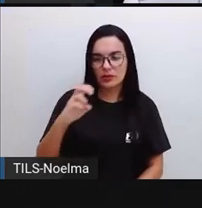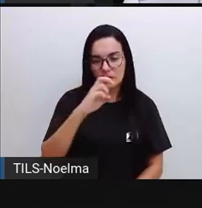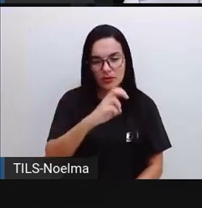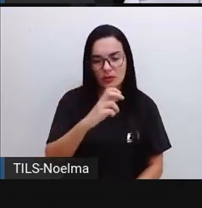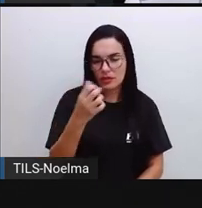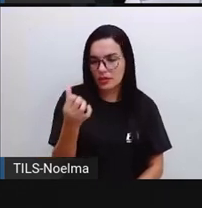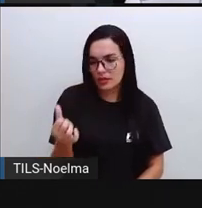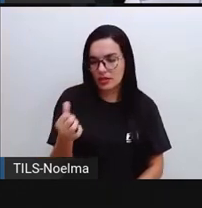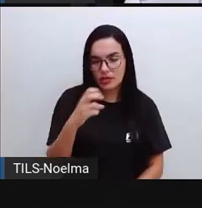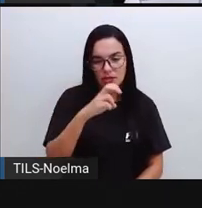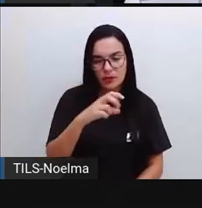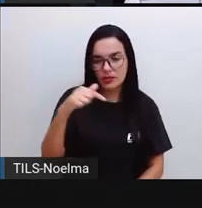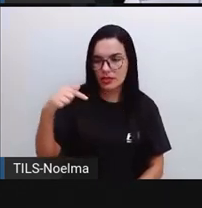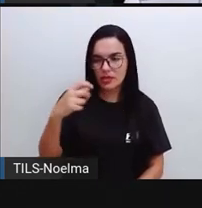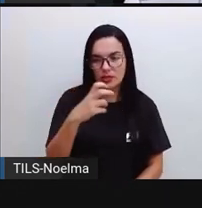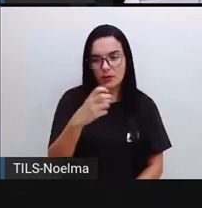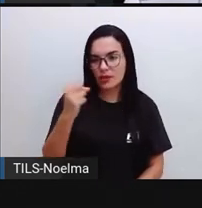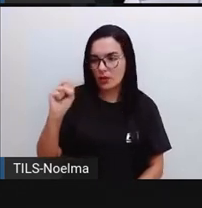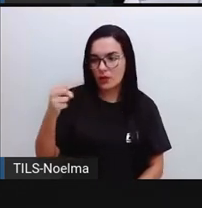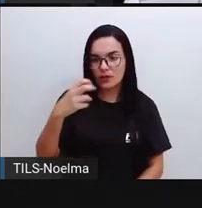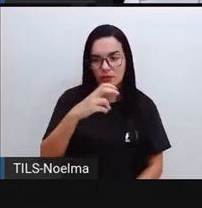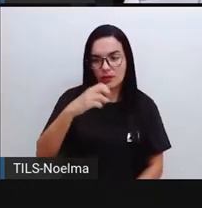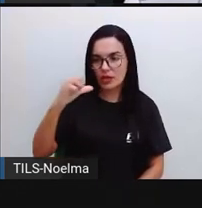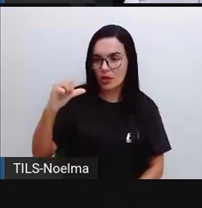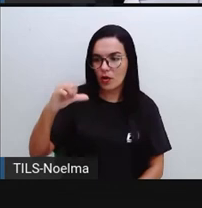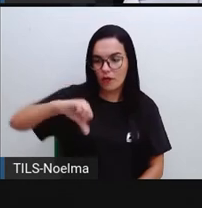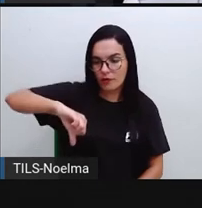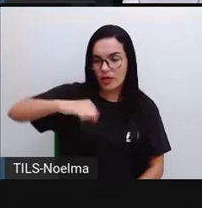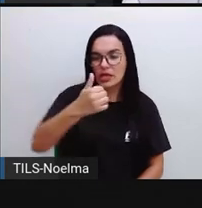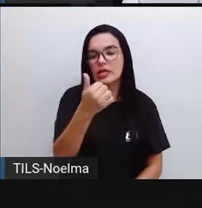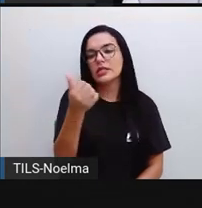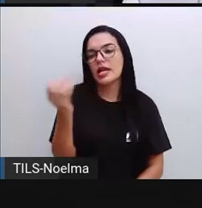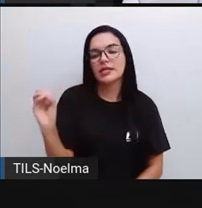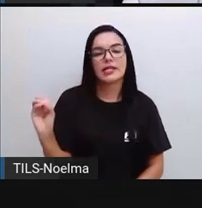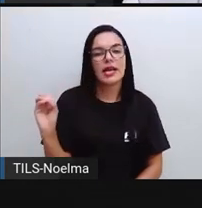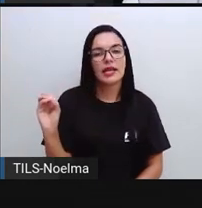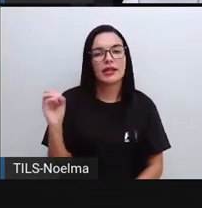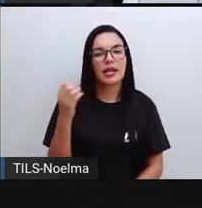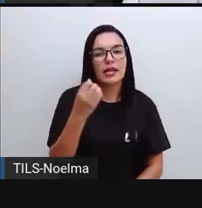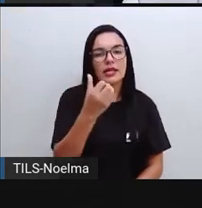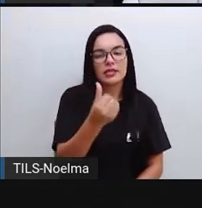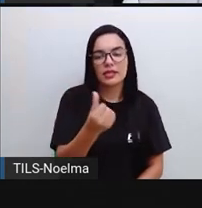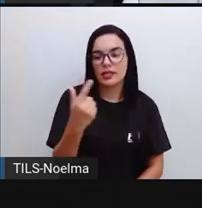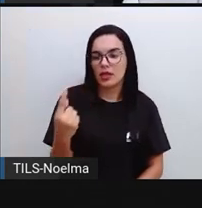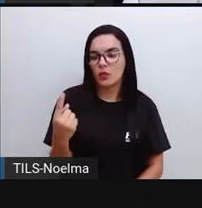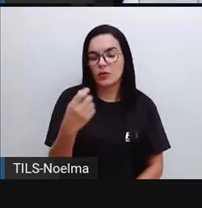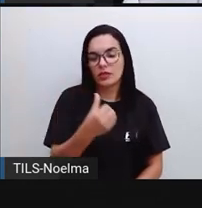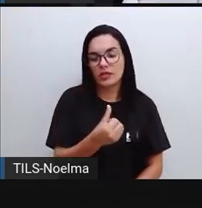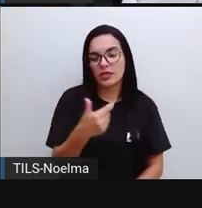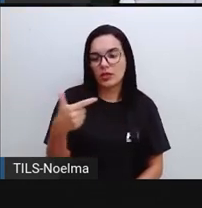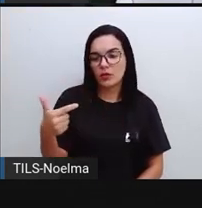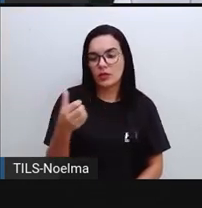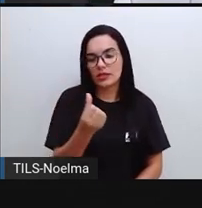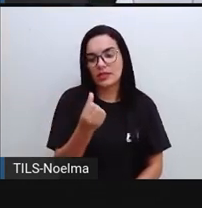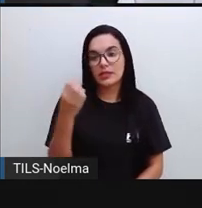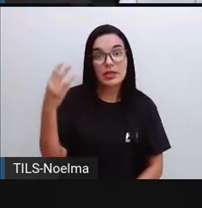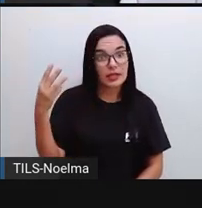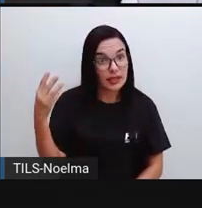55, 56, 57, 58, 59, 60, 61, 62,